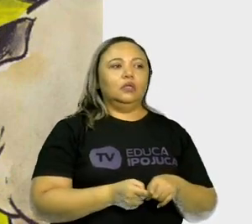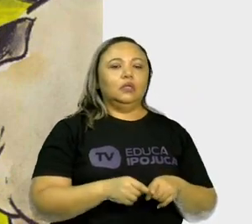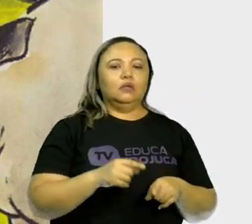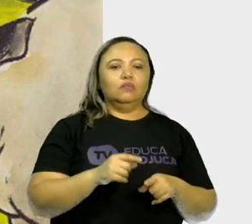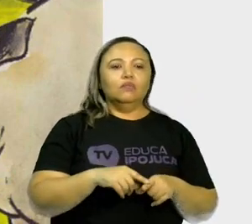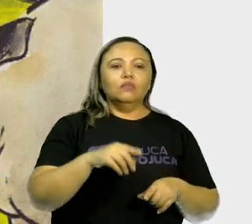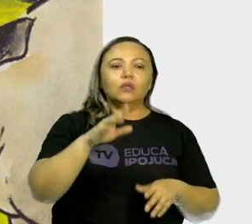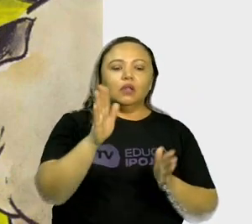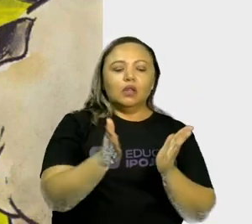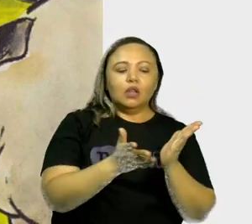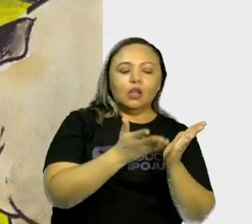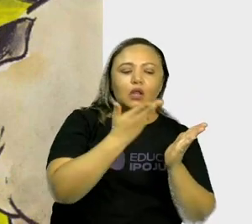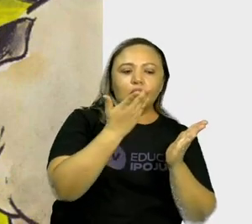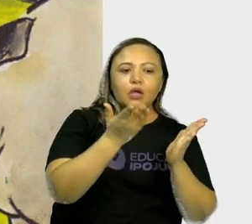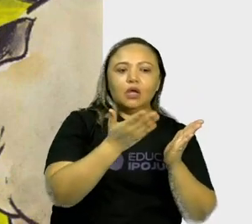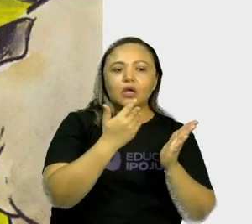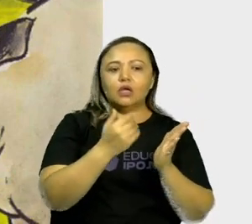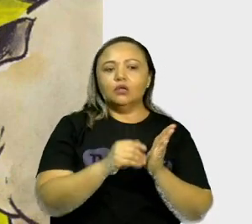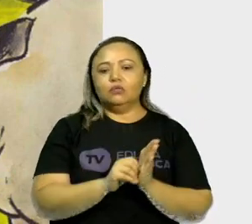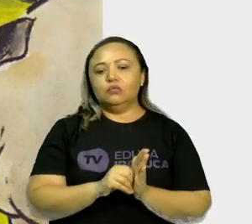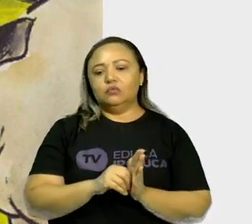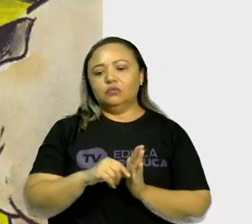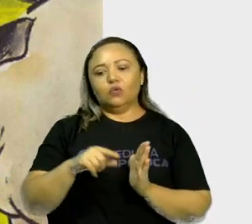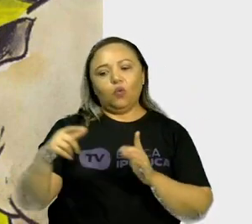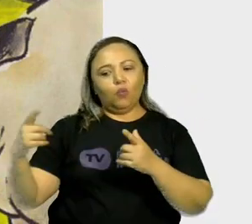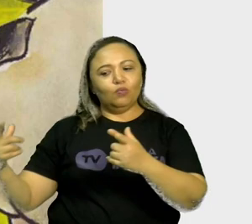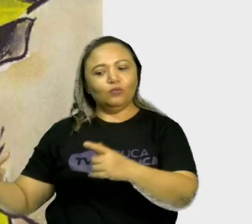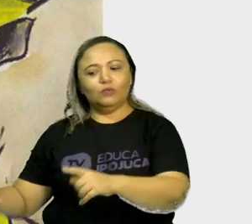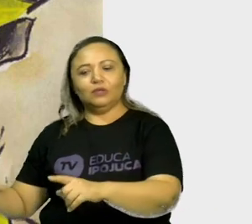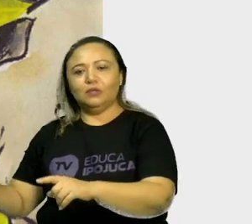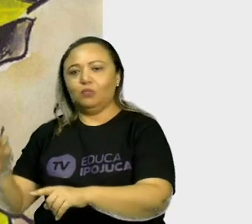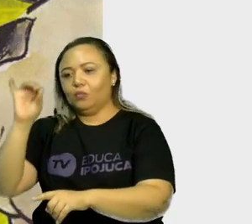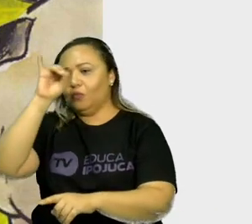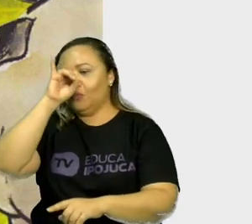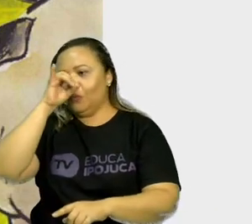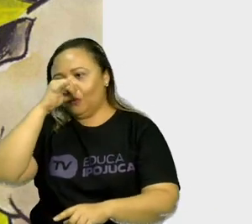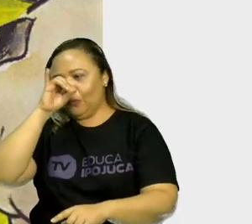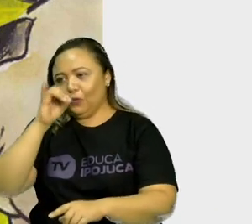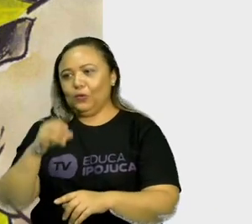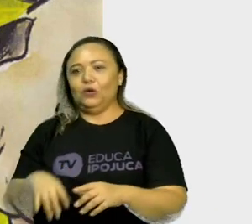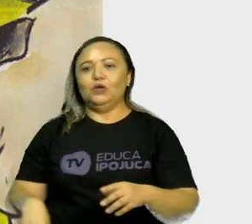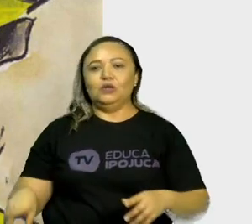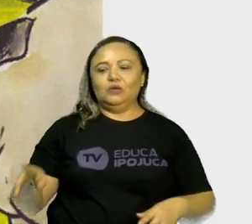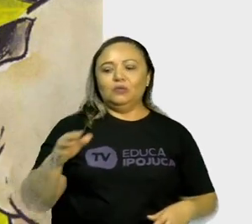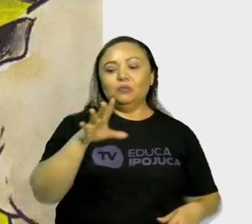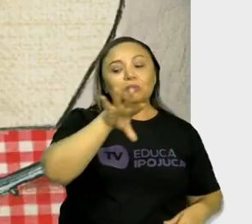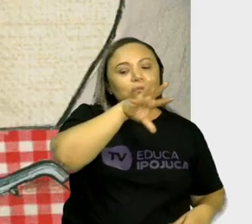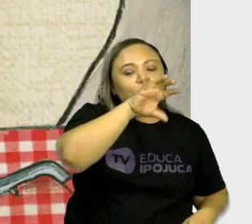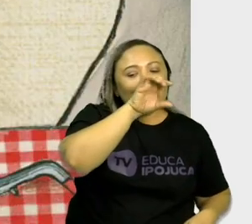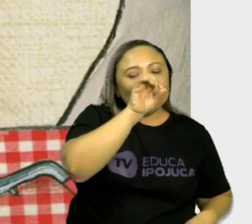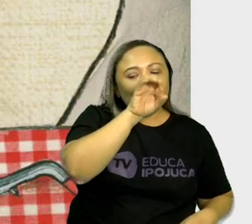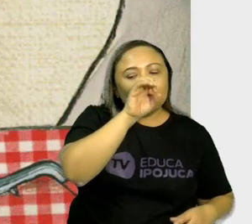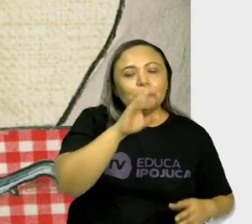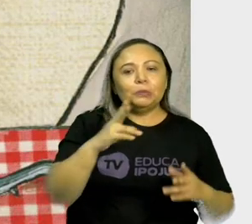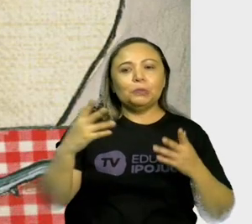Livro ou chiqueiro. Tudo tem o seu cheiro.